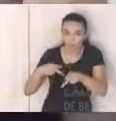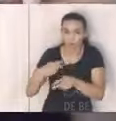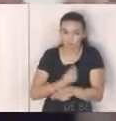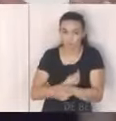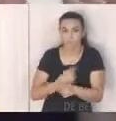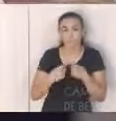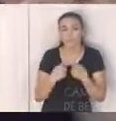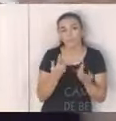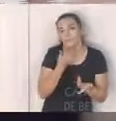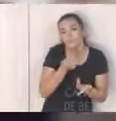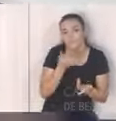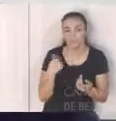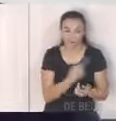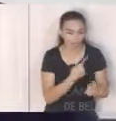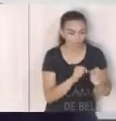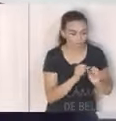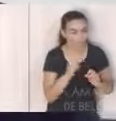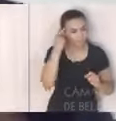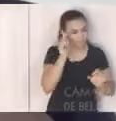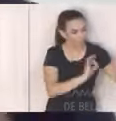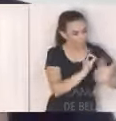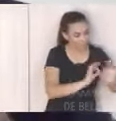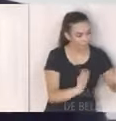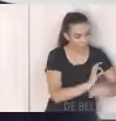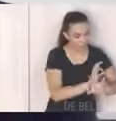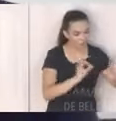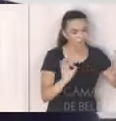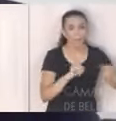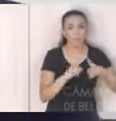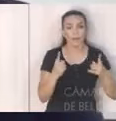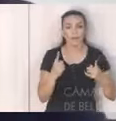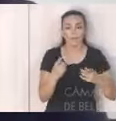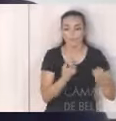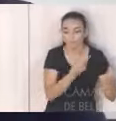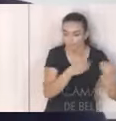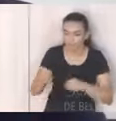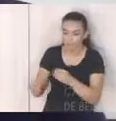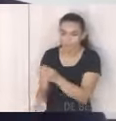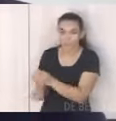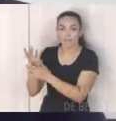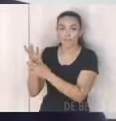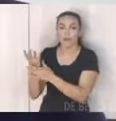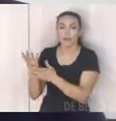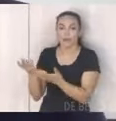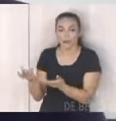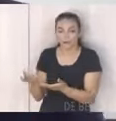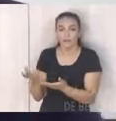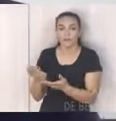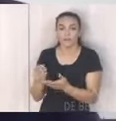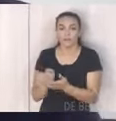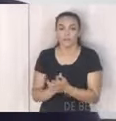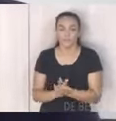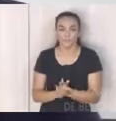adianta a gente fazer o melhor dos planos na nossa cabeça quando chegar a época de implantar a intervenção propriamente dita